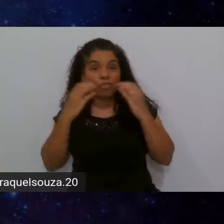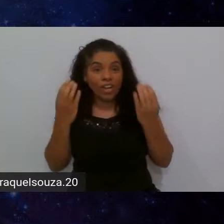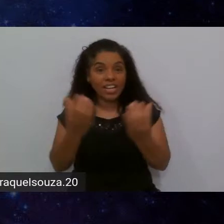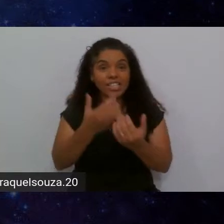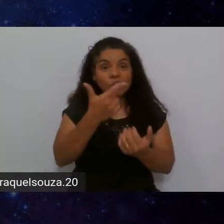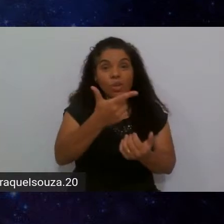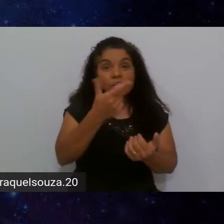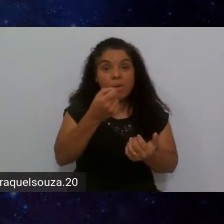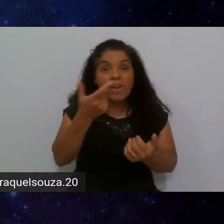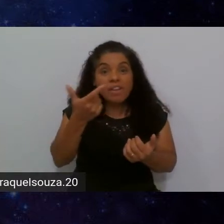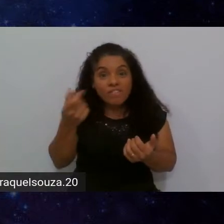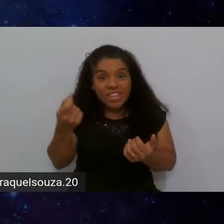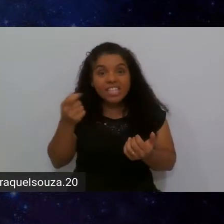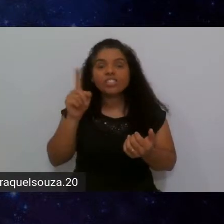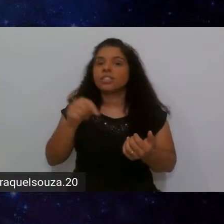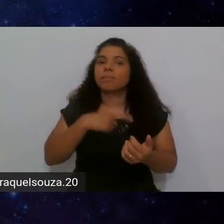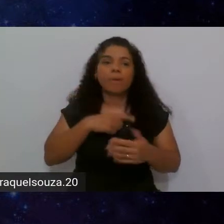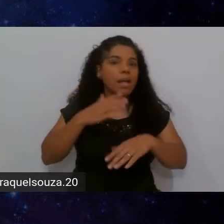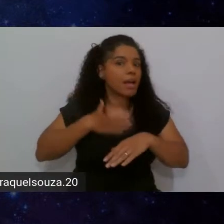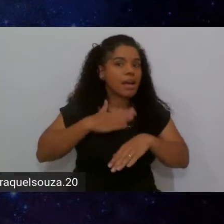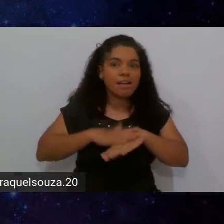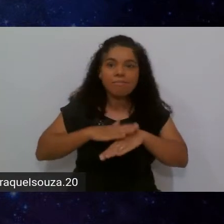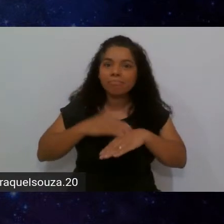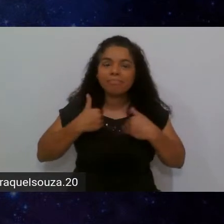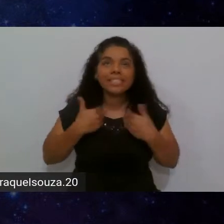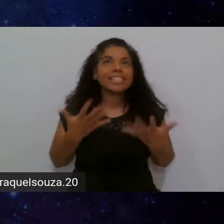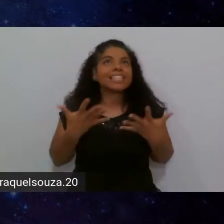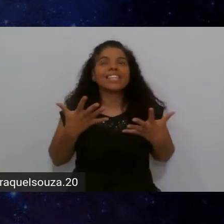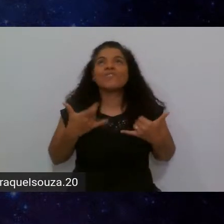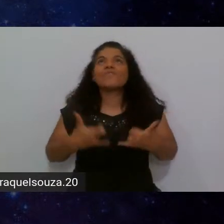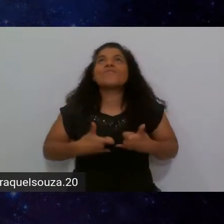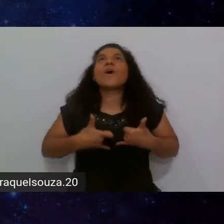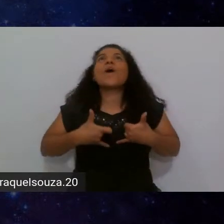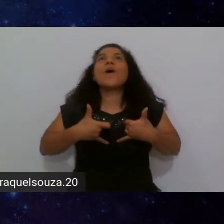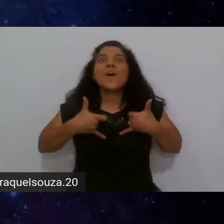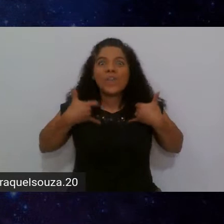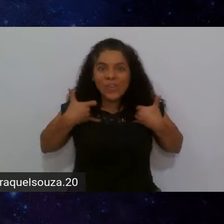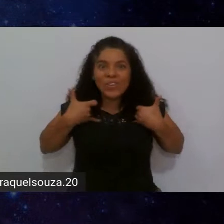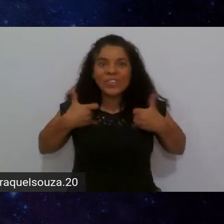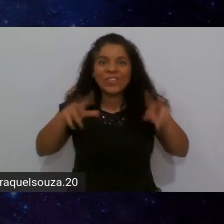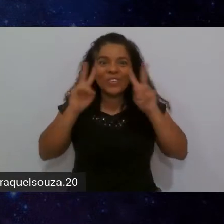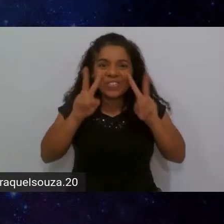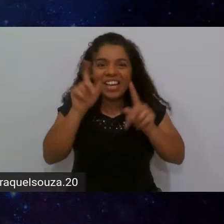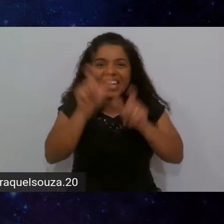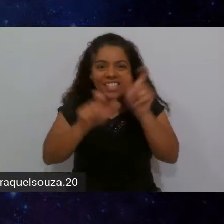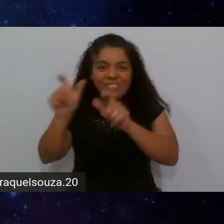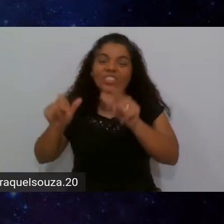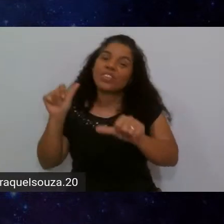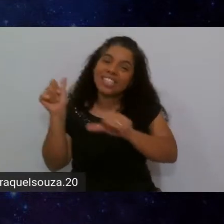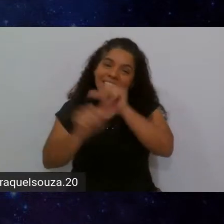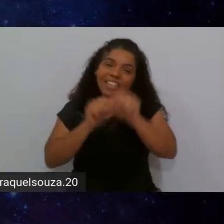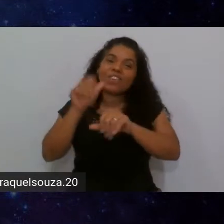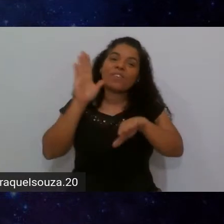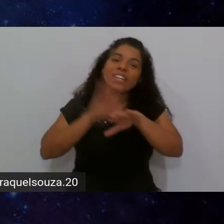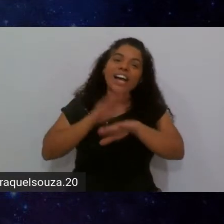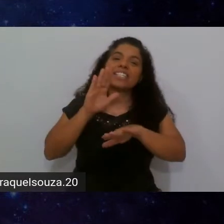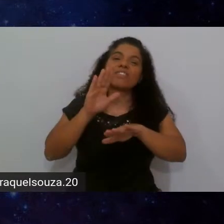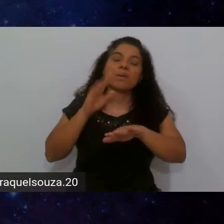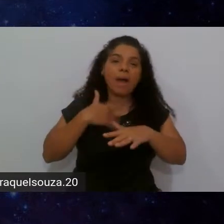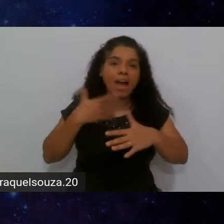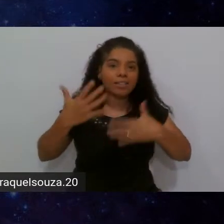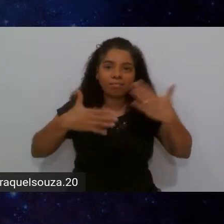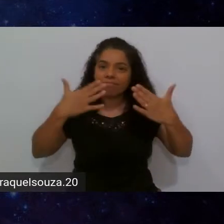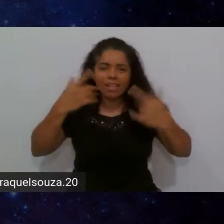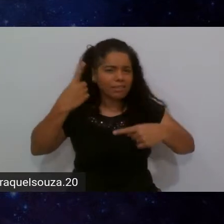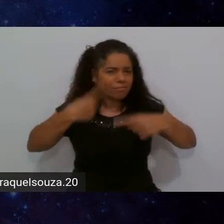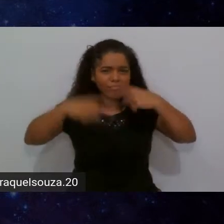2020 tem sido para mim aqui um grande orgulho ver essas pessoas se transformando cada vez mais e trazendo para